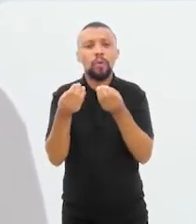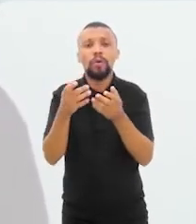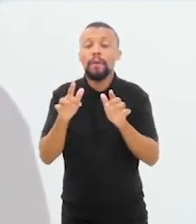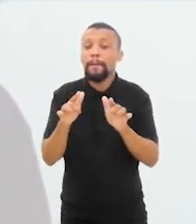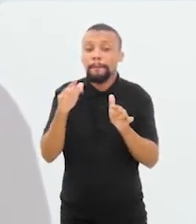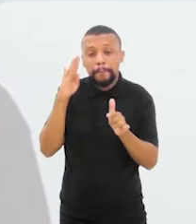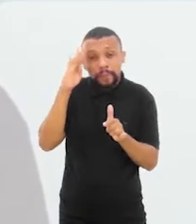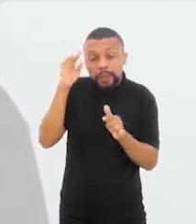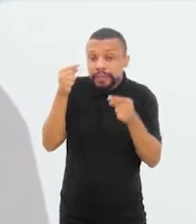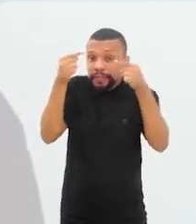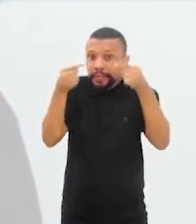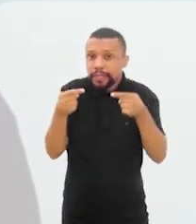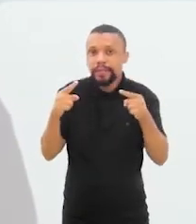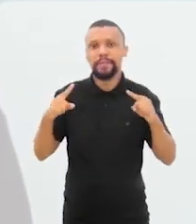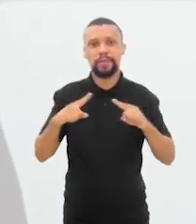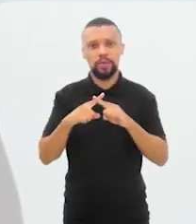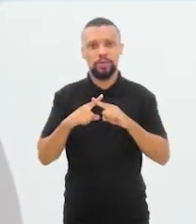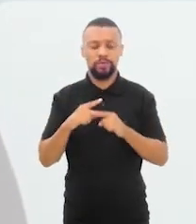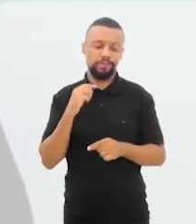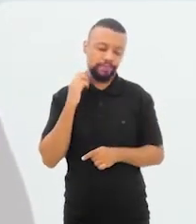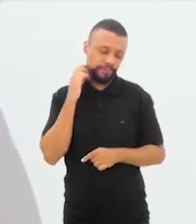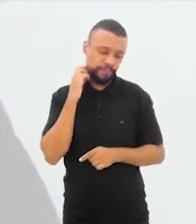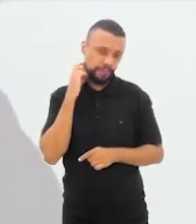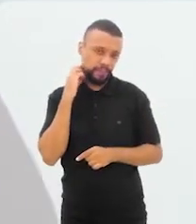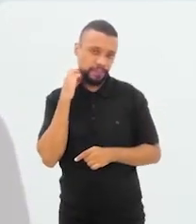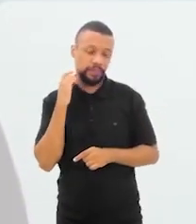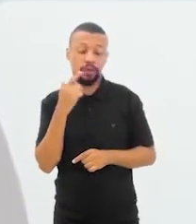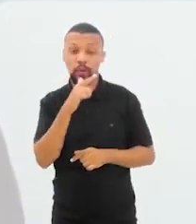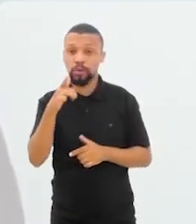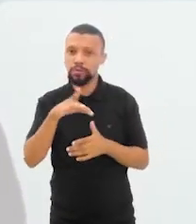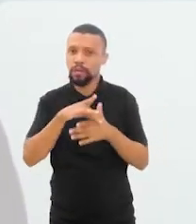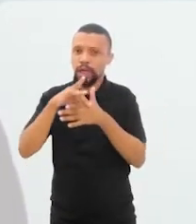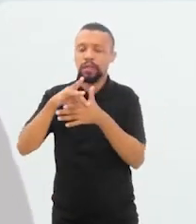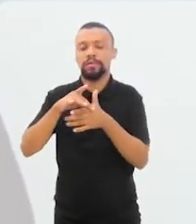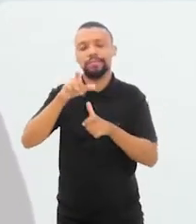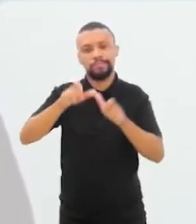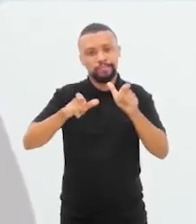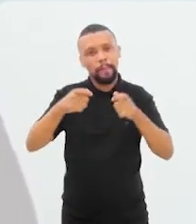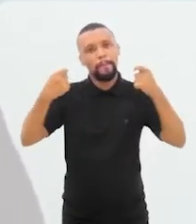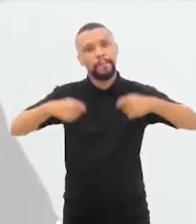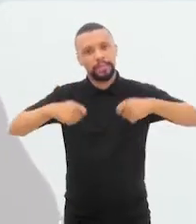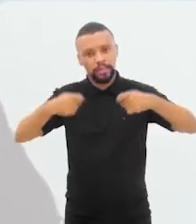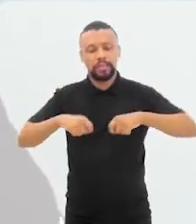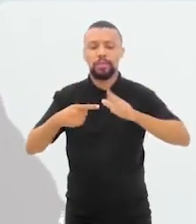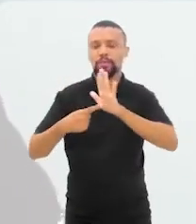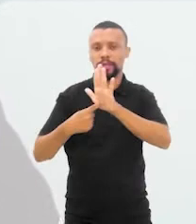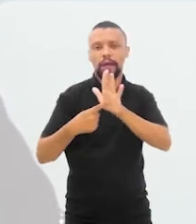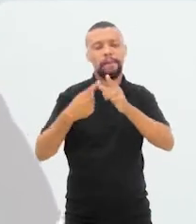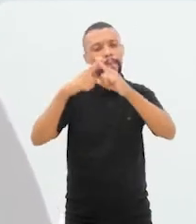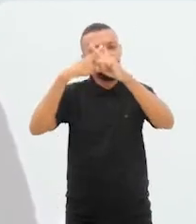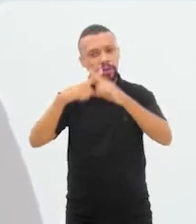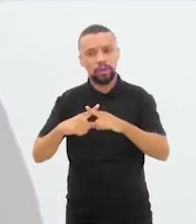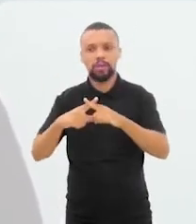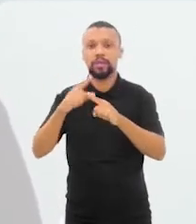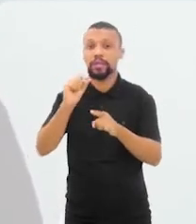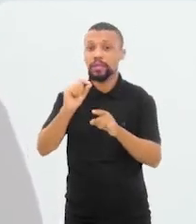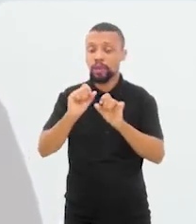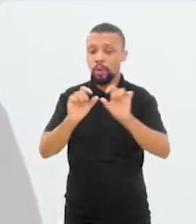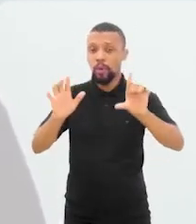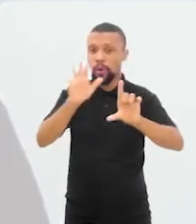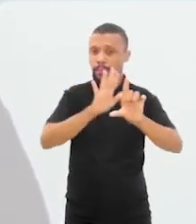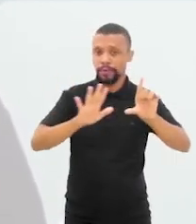opinião quais são os principais desafios de mobilização de outros atores? Que outros atores a gente precisa trazer para esse jogo, para que o